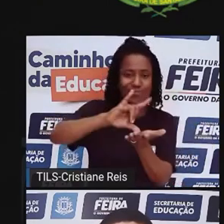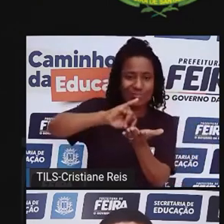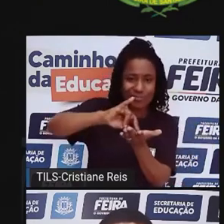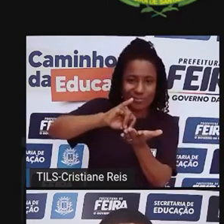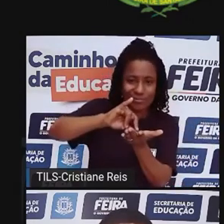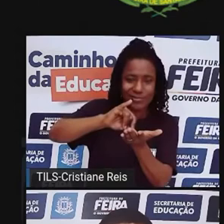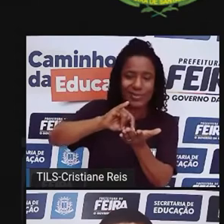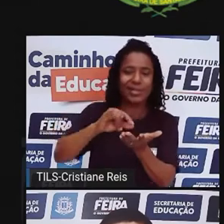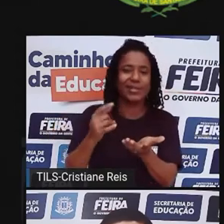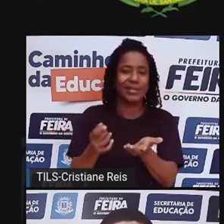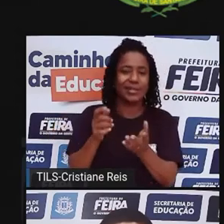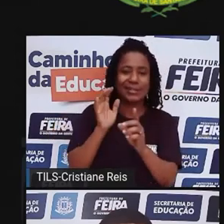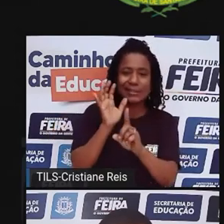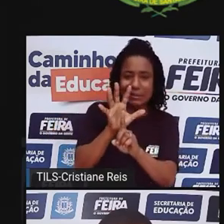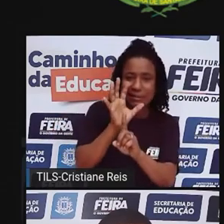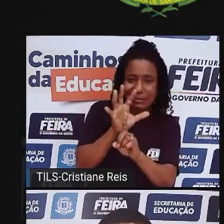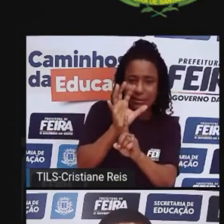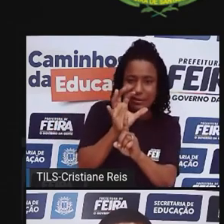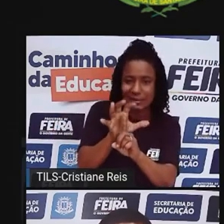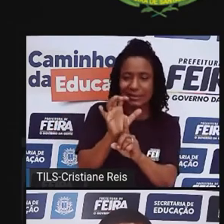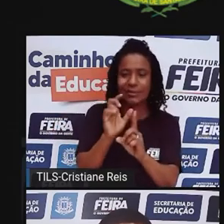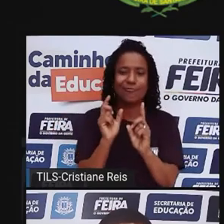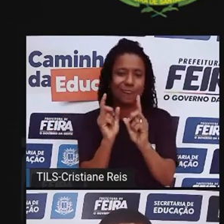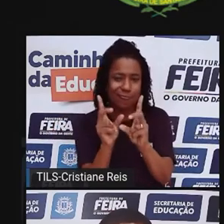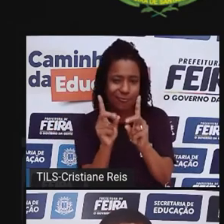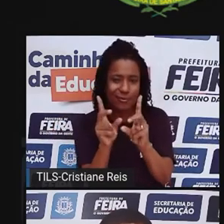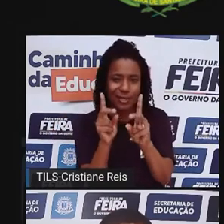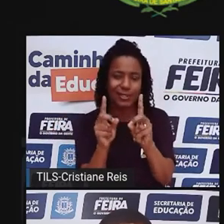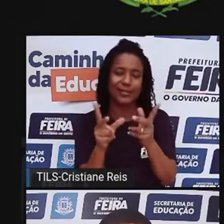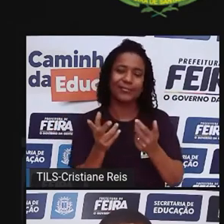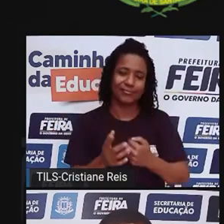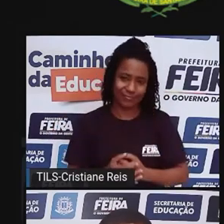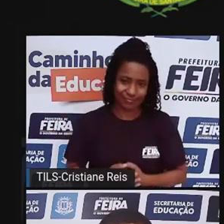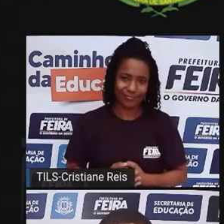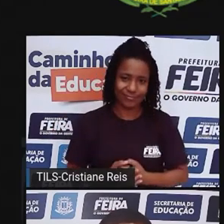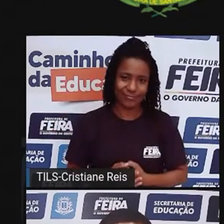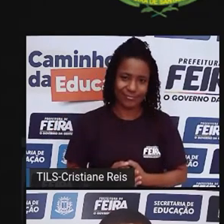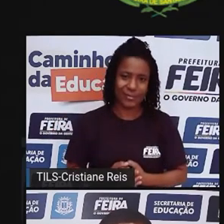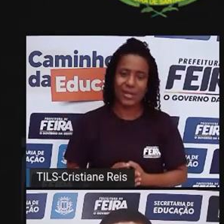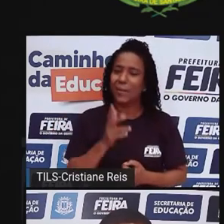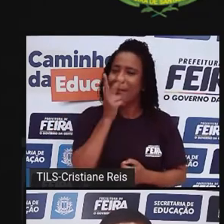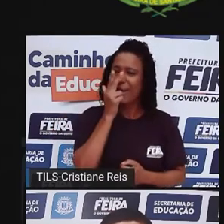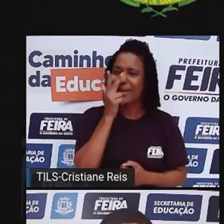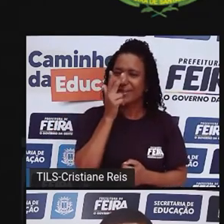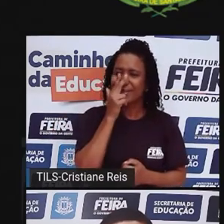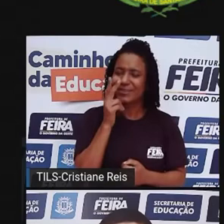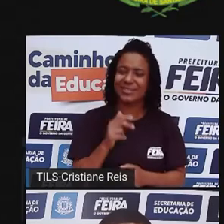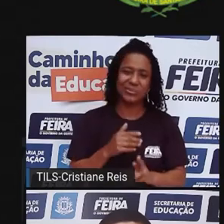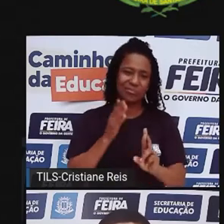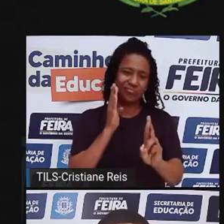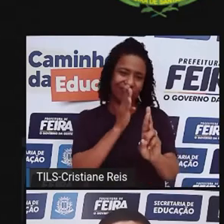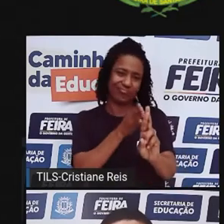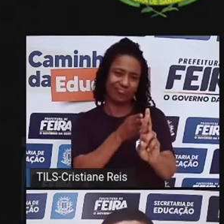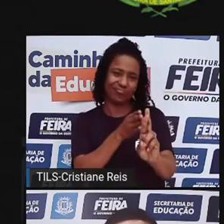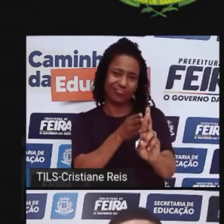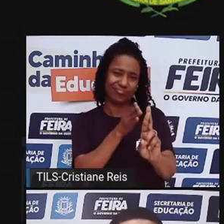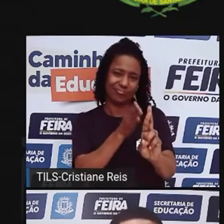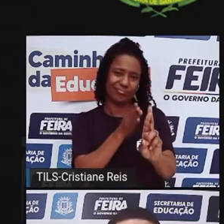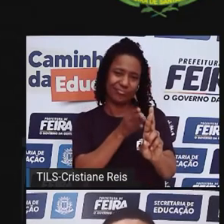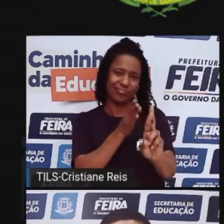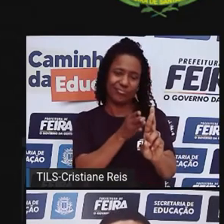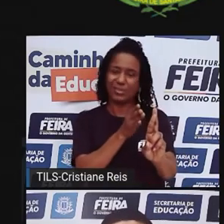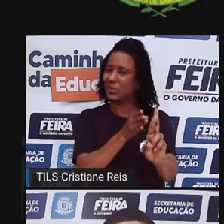fica o tempo todo me vendendo um espelho no qual eu não caibo, um espelho no qual não reflete a minha verdadeira